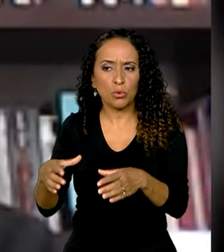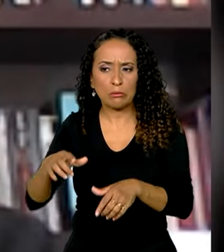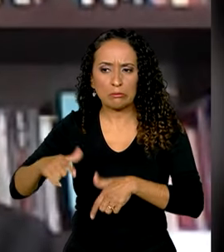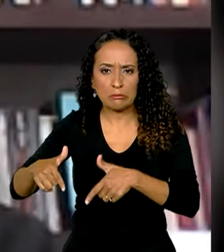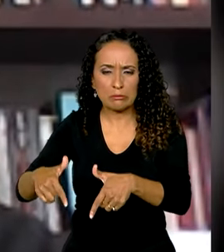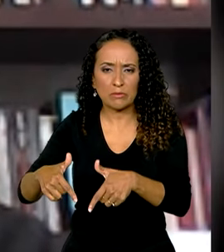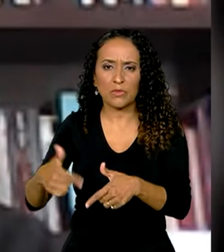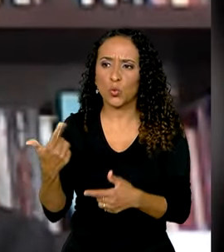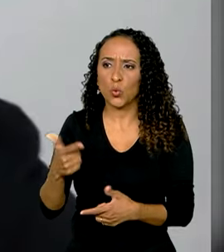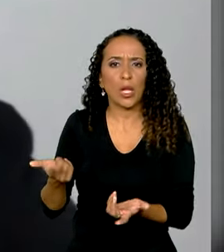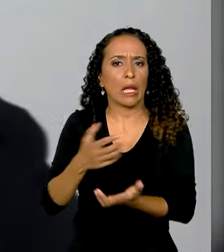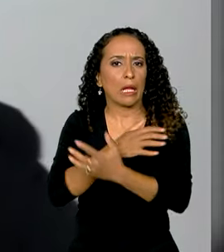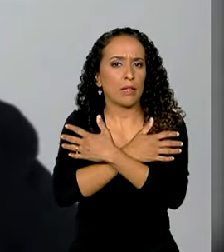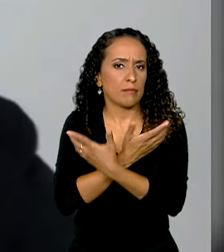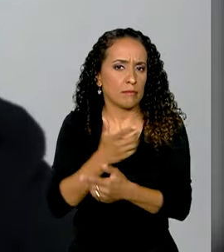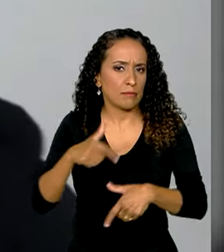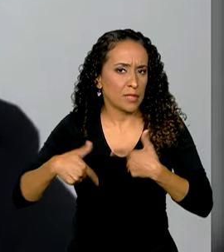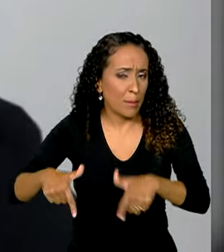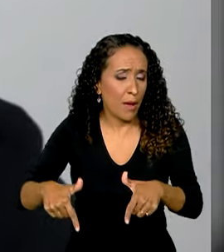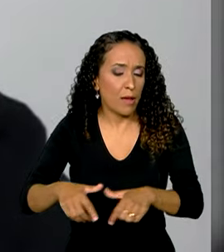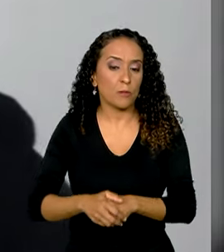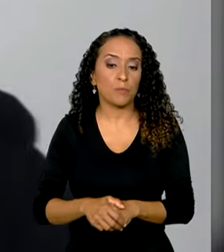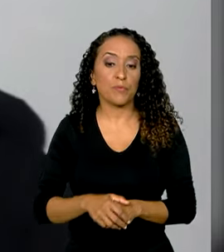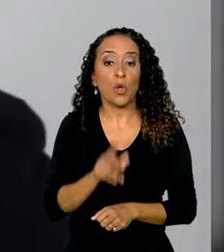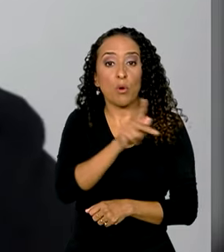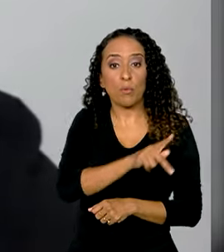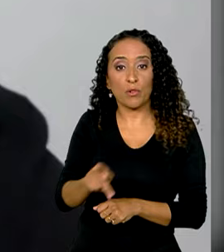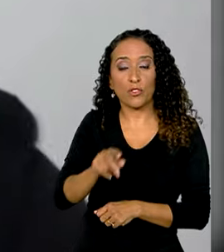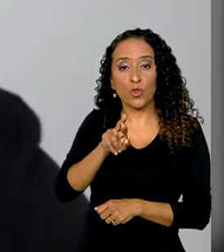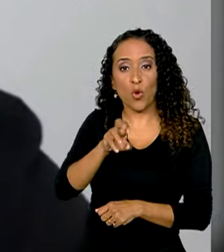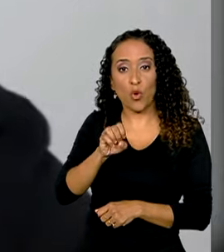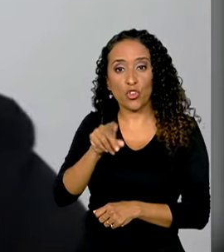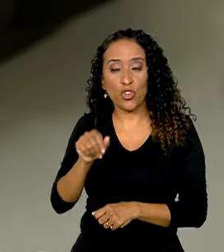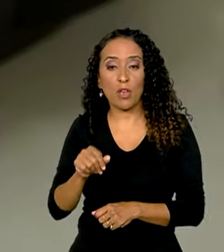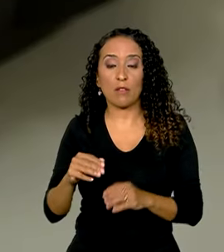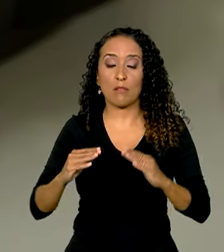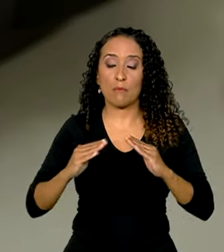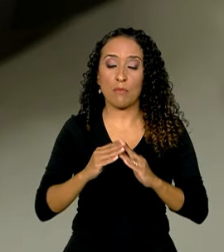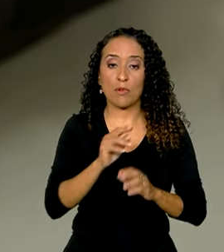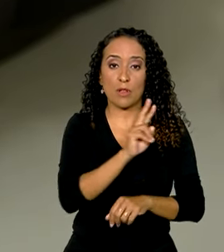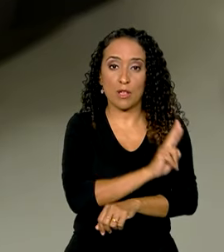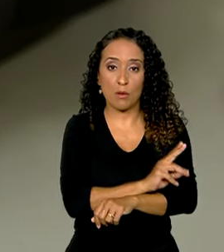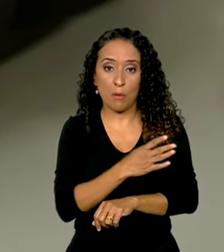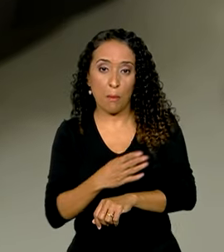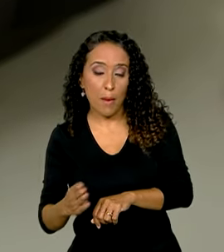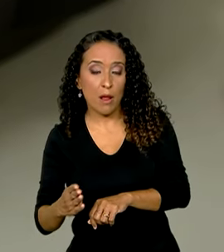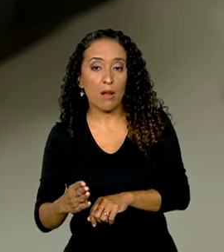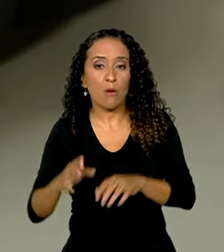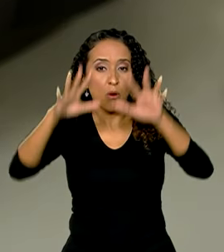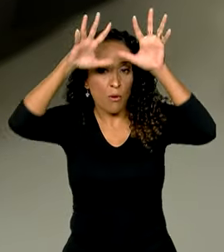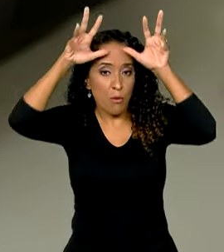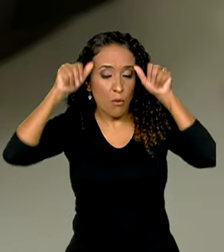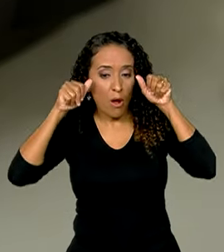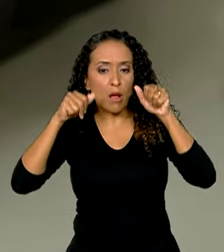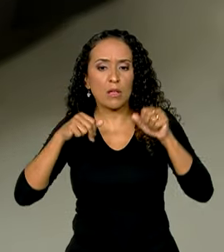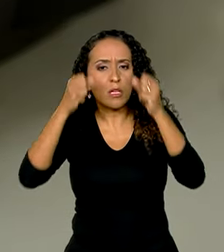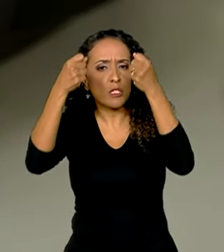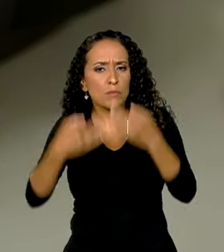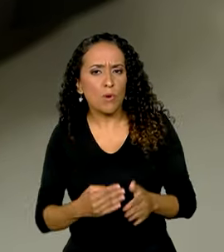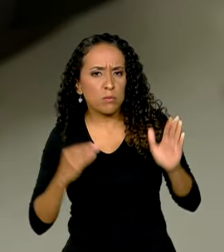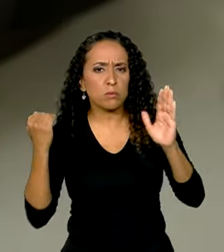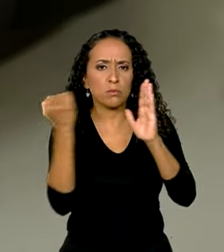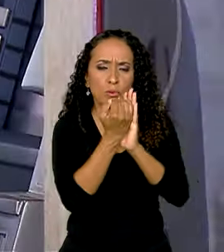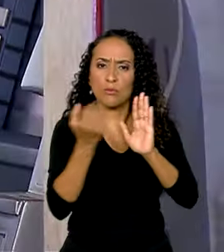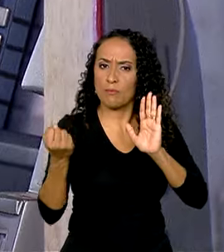estava fora do mercado de trabalho. O professor Rogério Maia, que mora em Rio Branco, no Acre, conta que este crescimento já impactou os